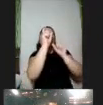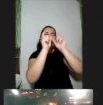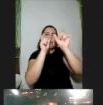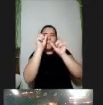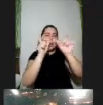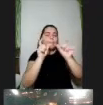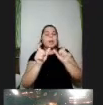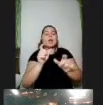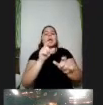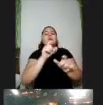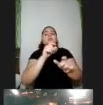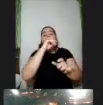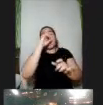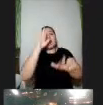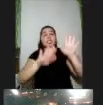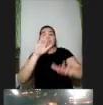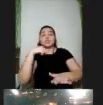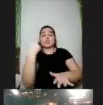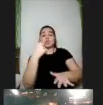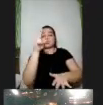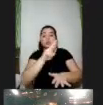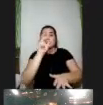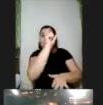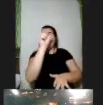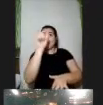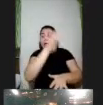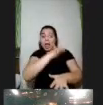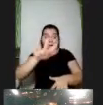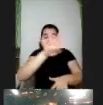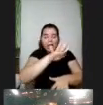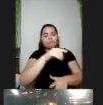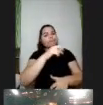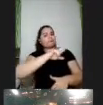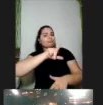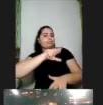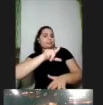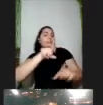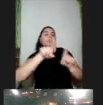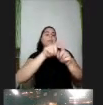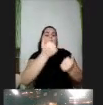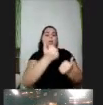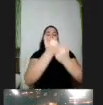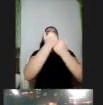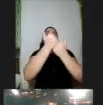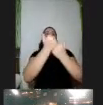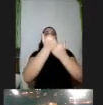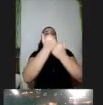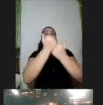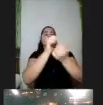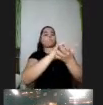determinadas palavras achando que são universais e não são apoiar aí a decodificação de textos notações